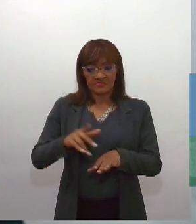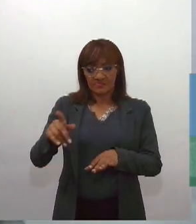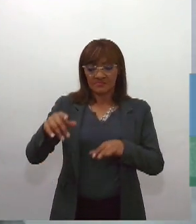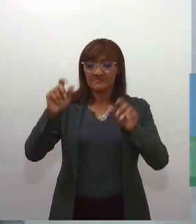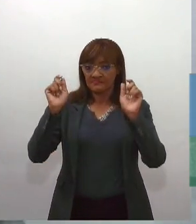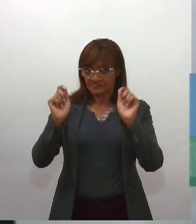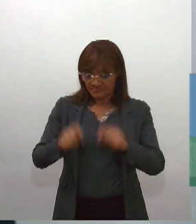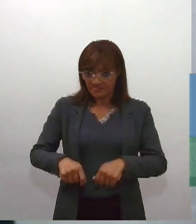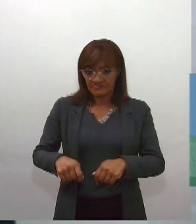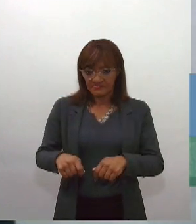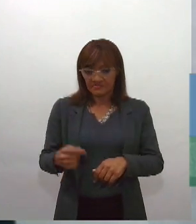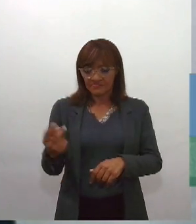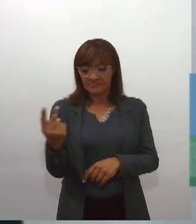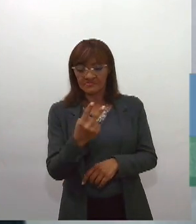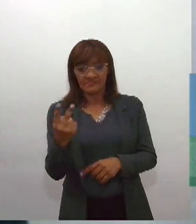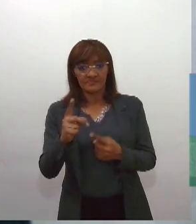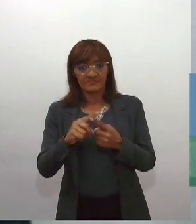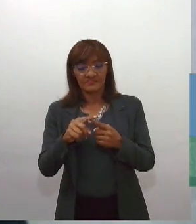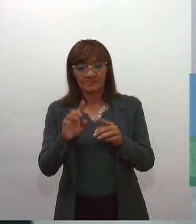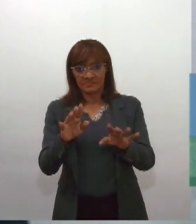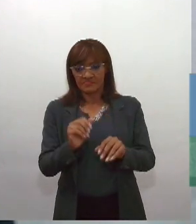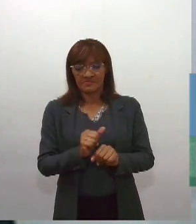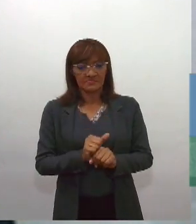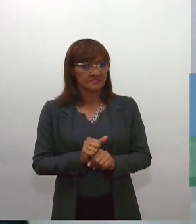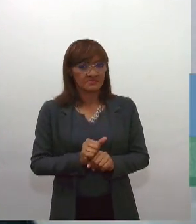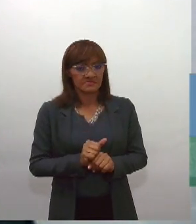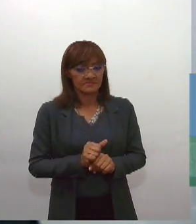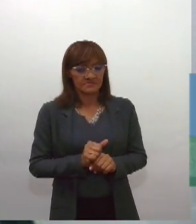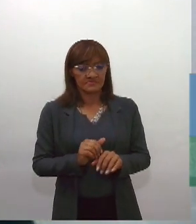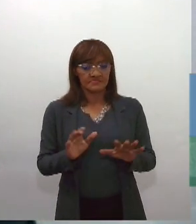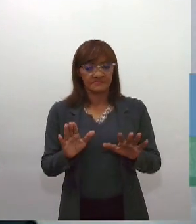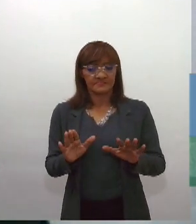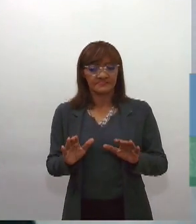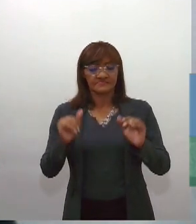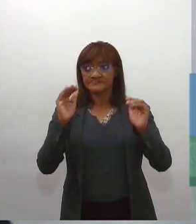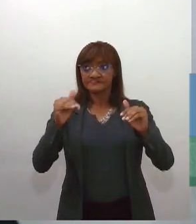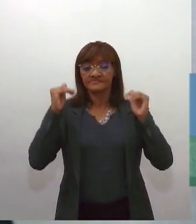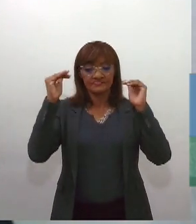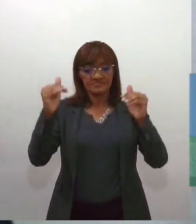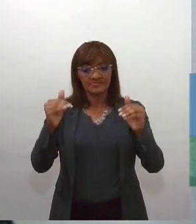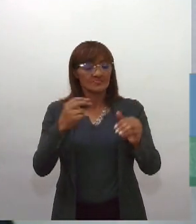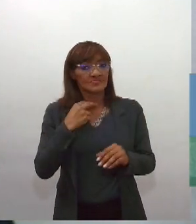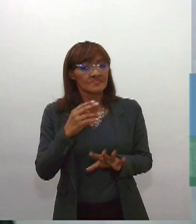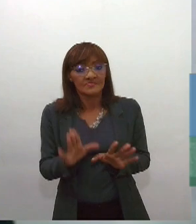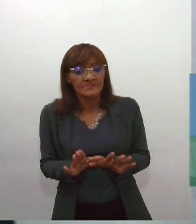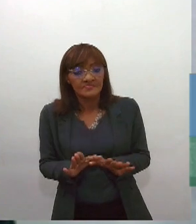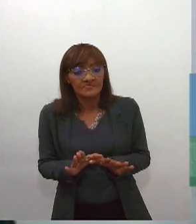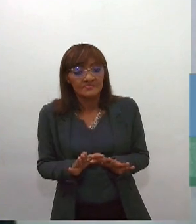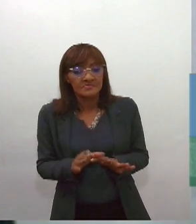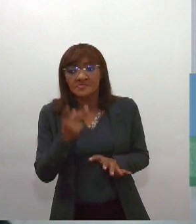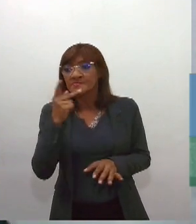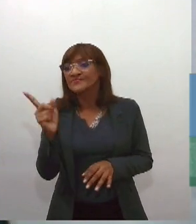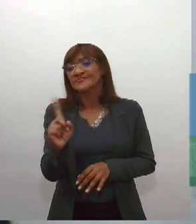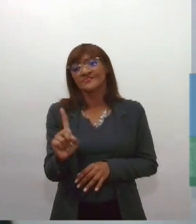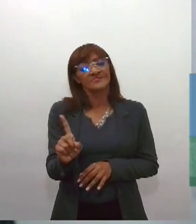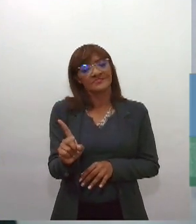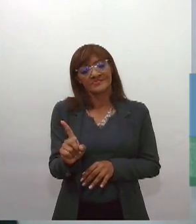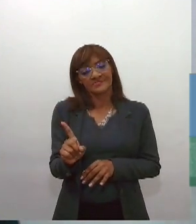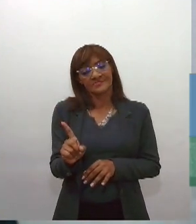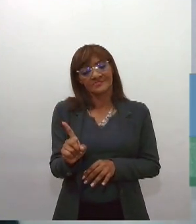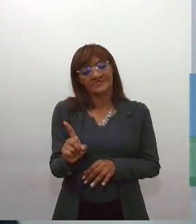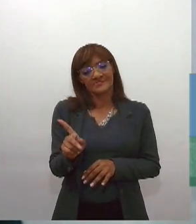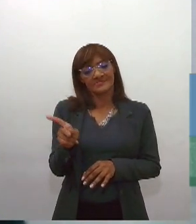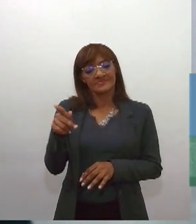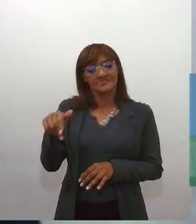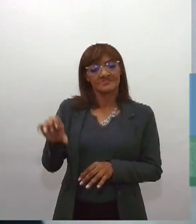casos. Mesmo se o Supremo não tivesse essa competência, ninguém estava falando em PEC. ninguém estava colocando